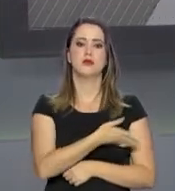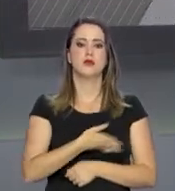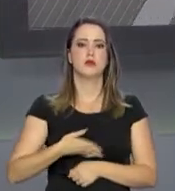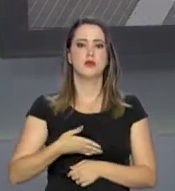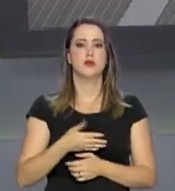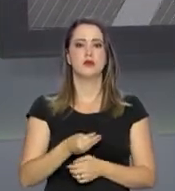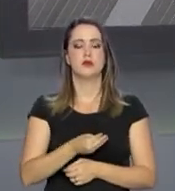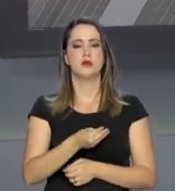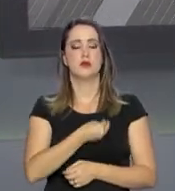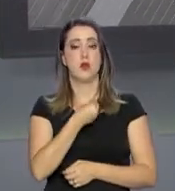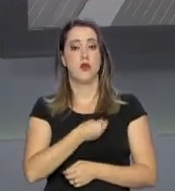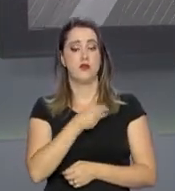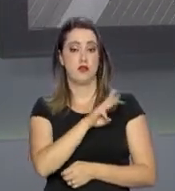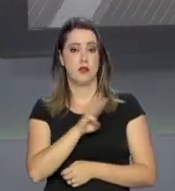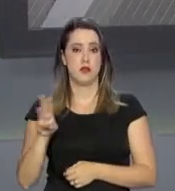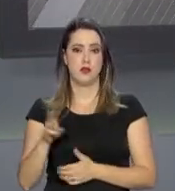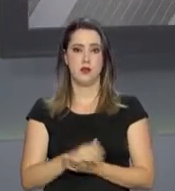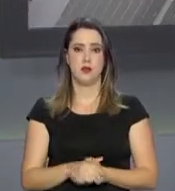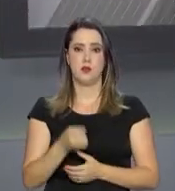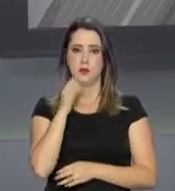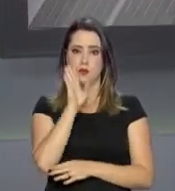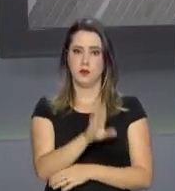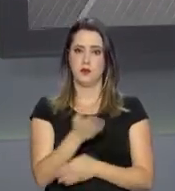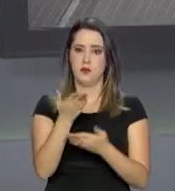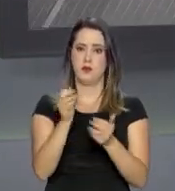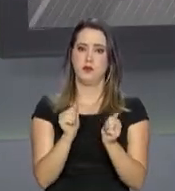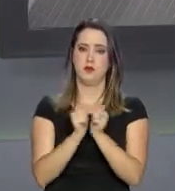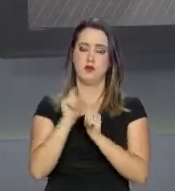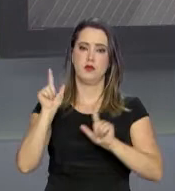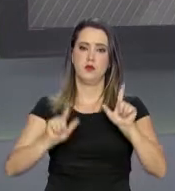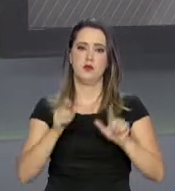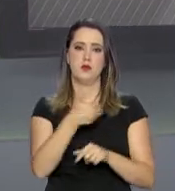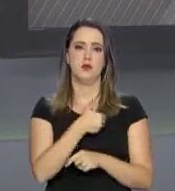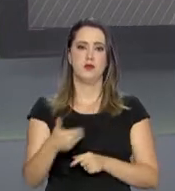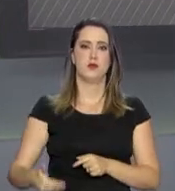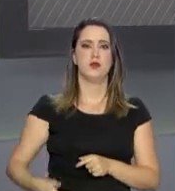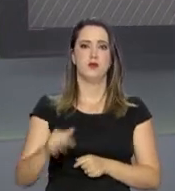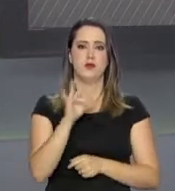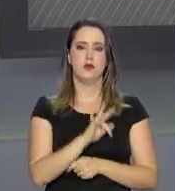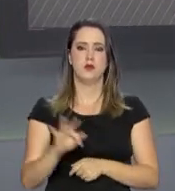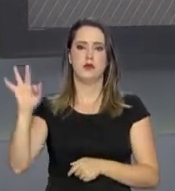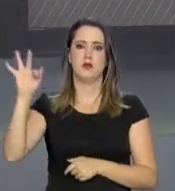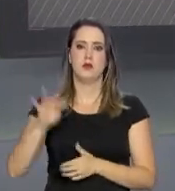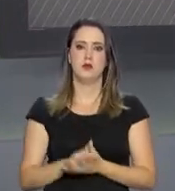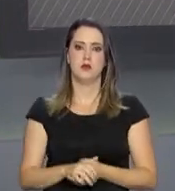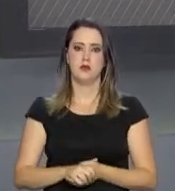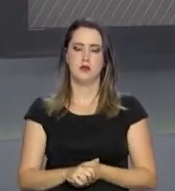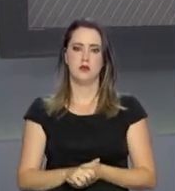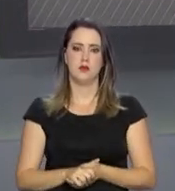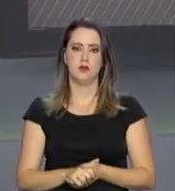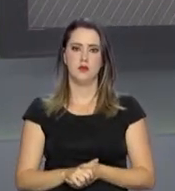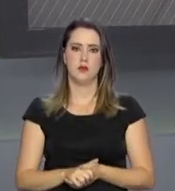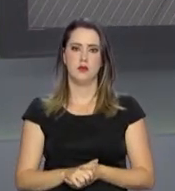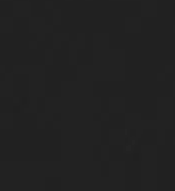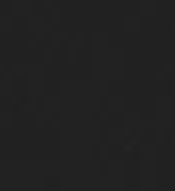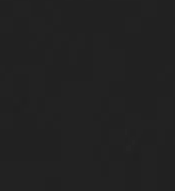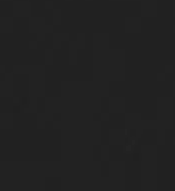assistida ao vivo pela internet. Uma boa tarde para você. Continue com a gente aqui na NBR, a TV do Governo Federal.